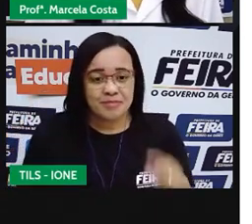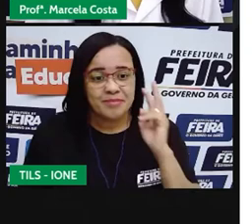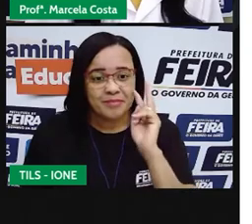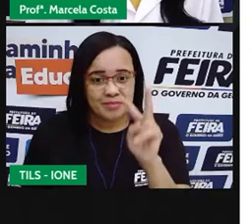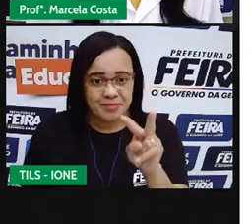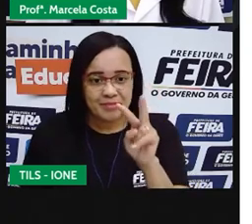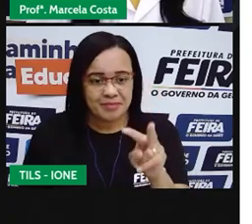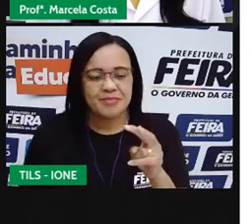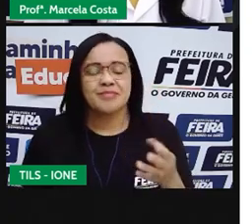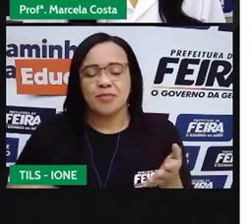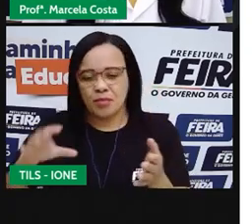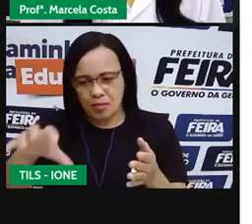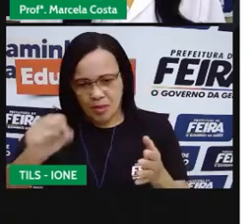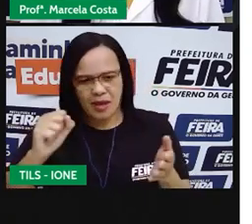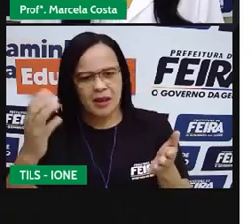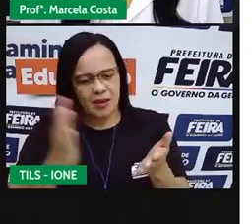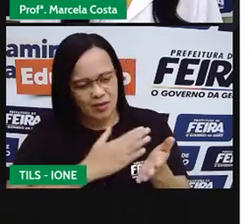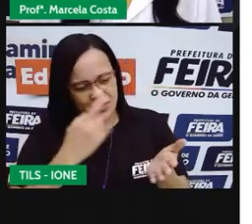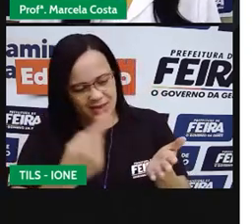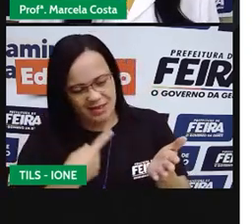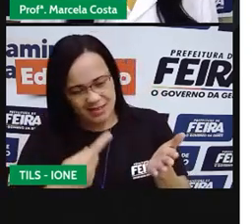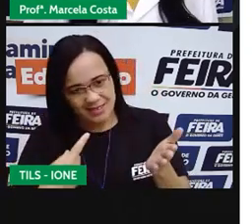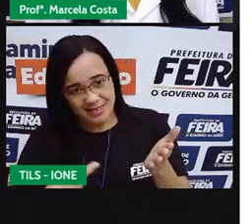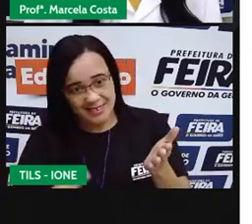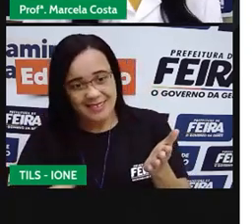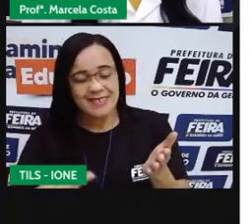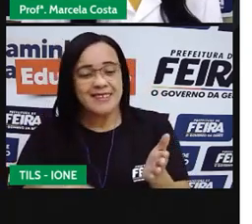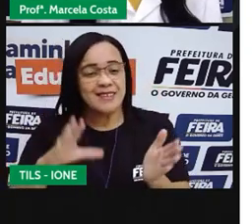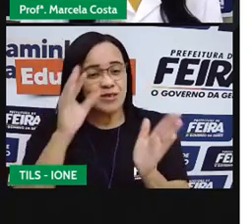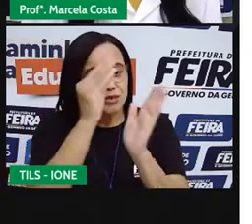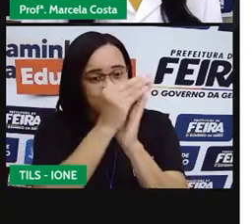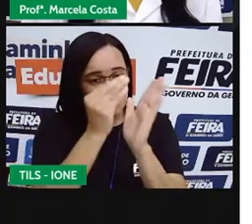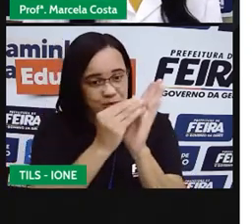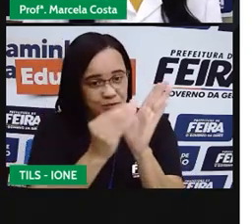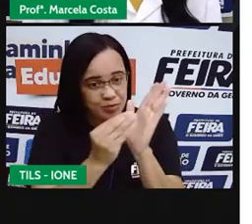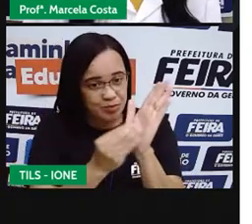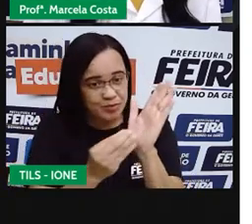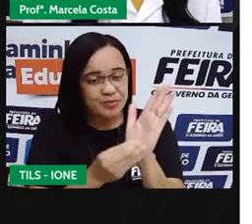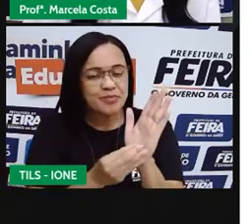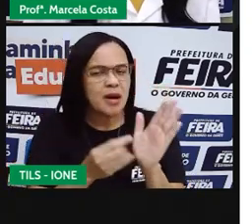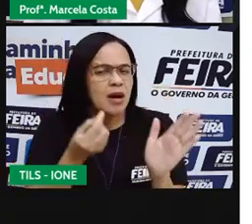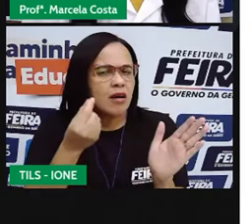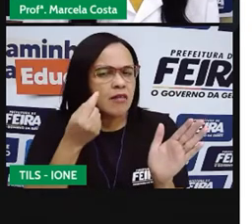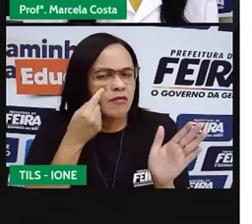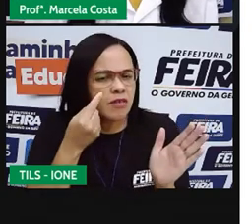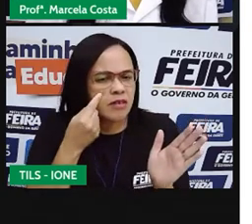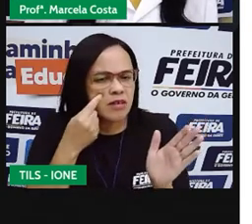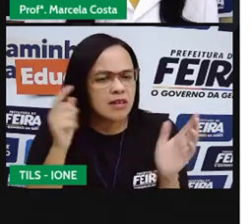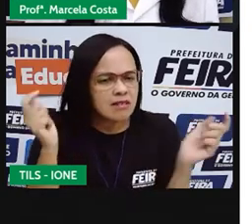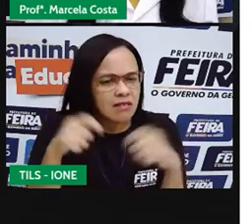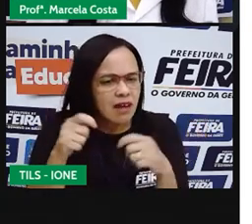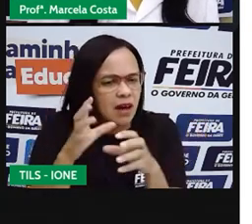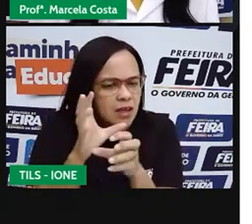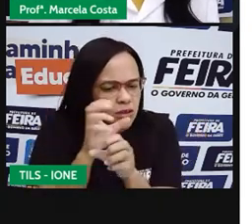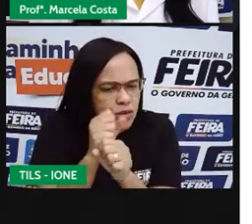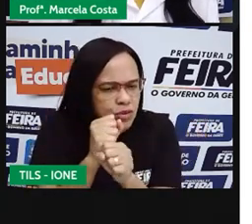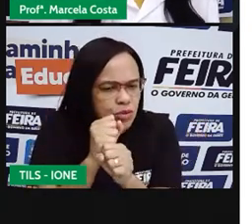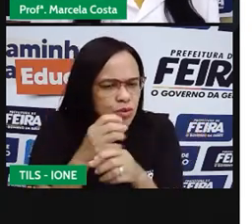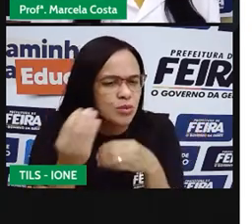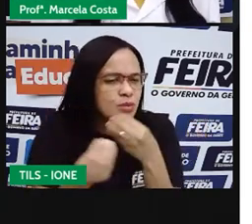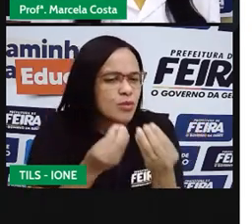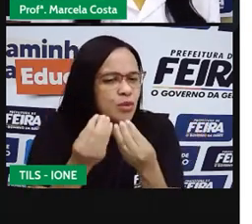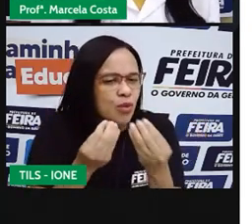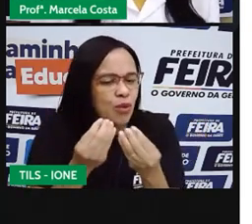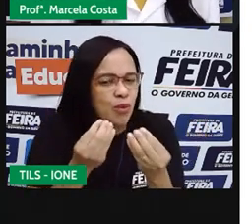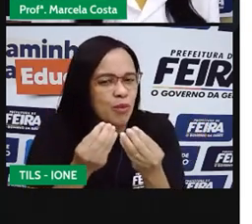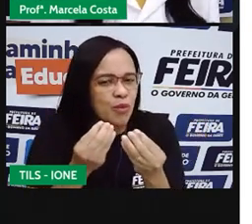o seu caderno para ir tentando resolver essa soma utilizando as estratégias que a